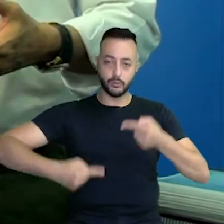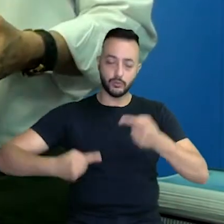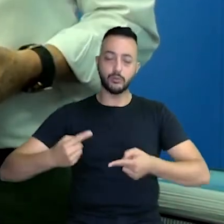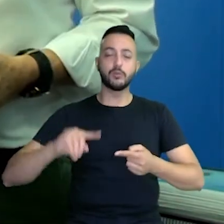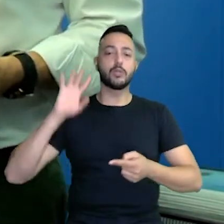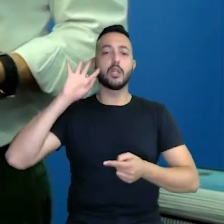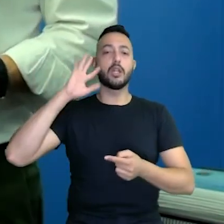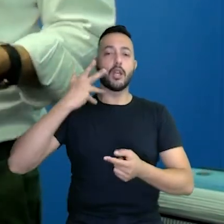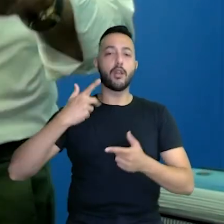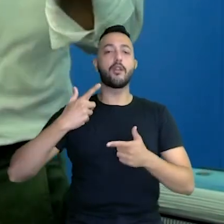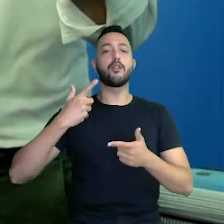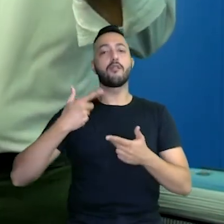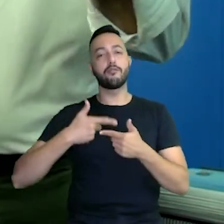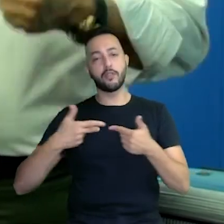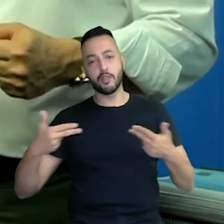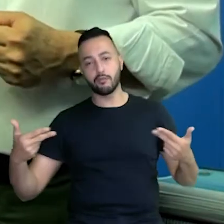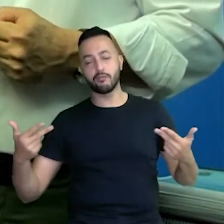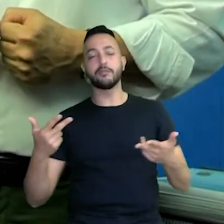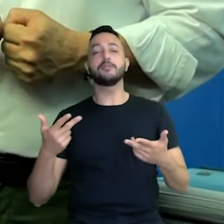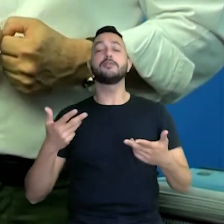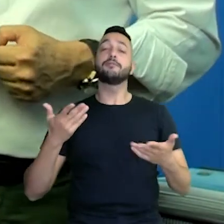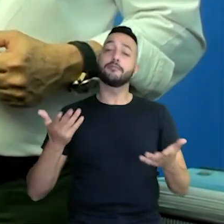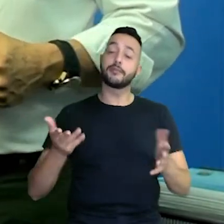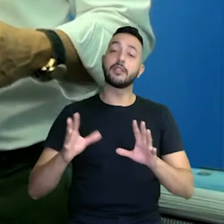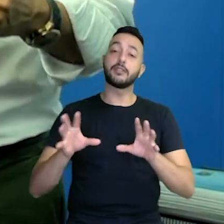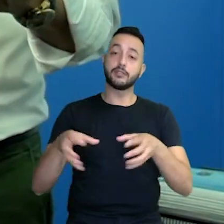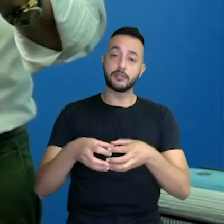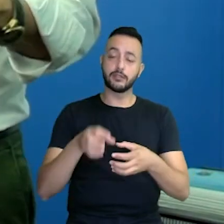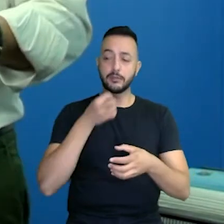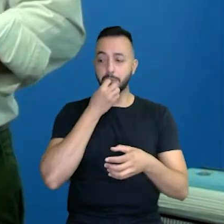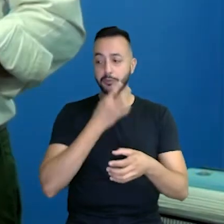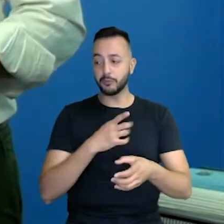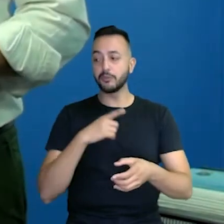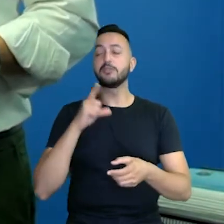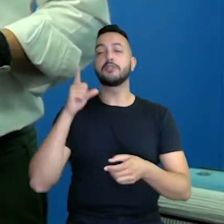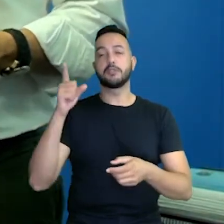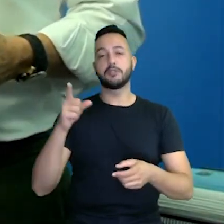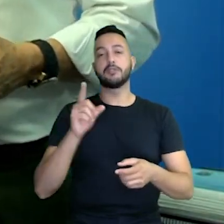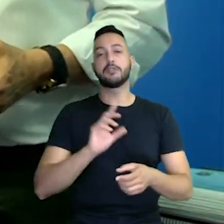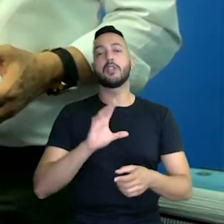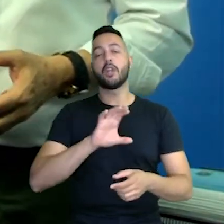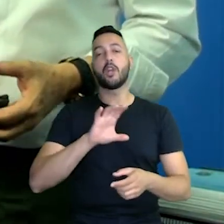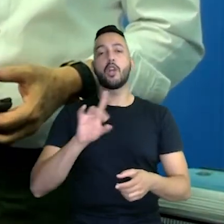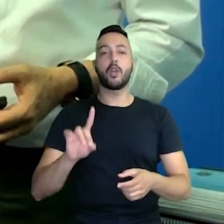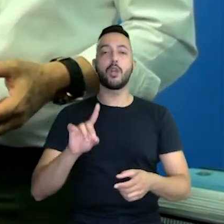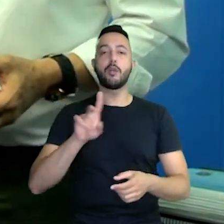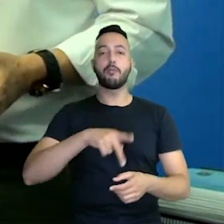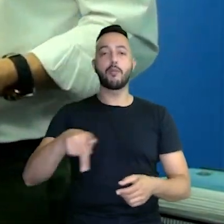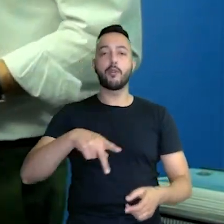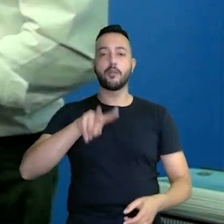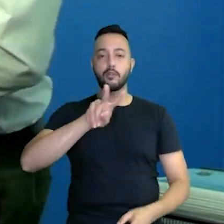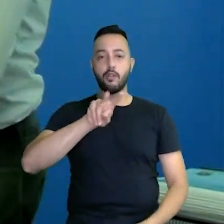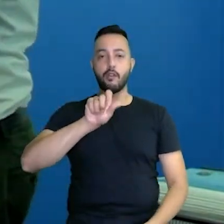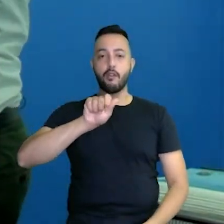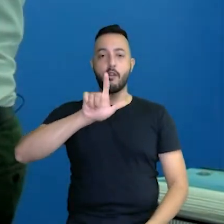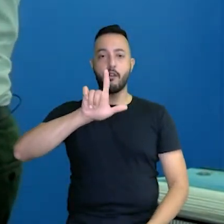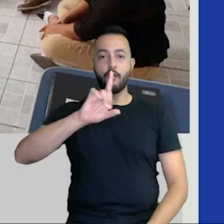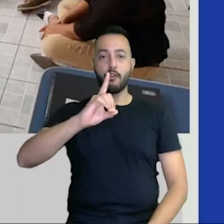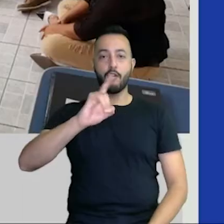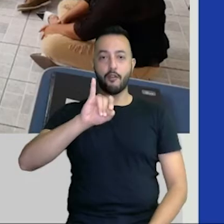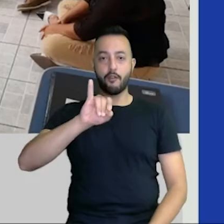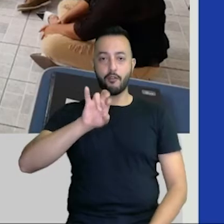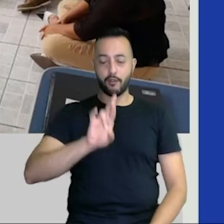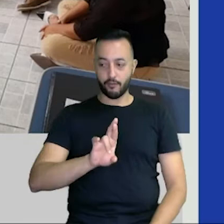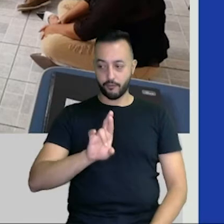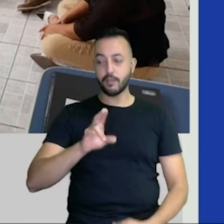buscar soluções. Mas temos uma equipe muito boa, lá, coordenada pelo professor Valdir, está vendo aí,